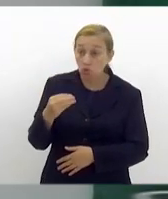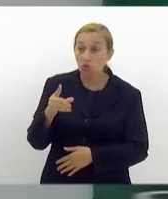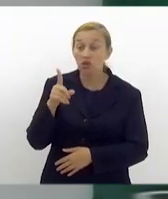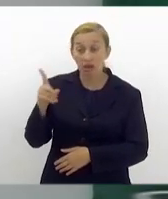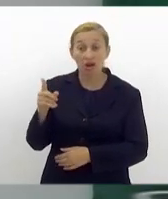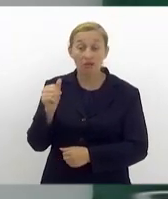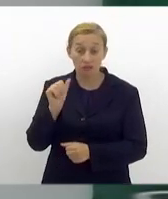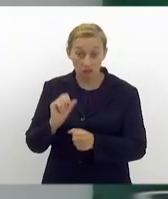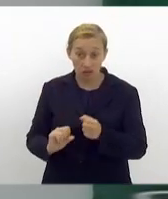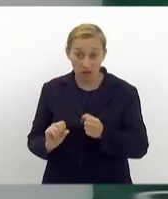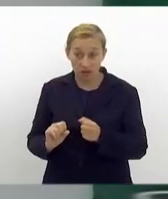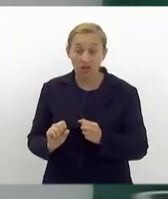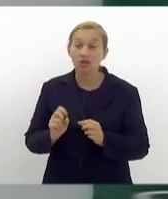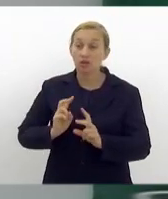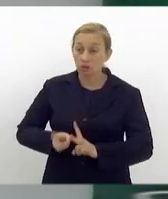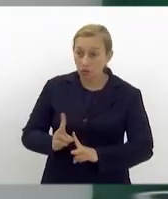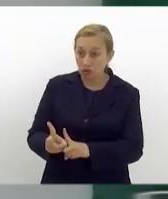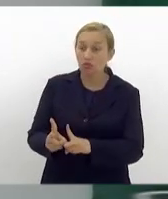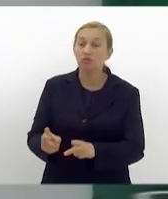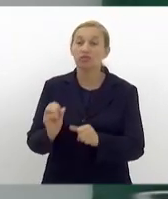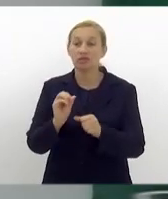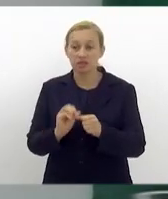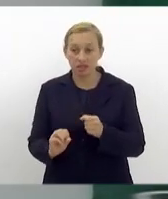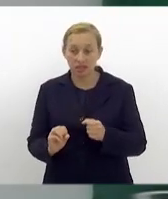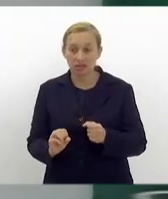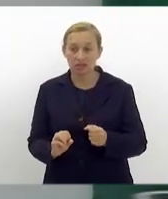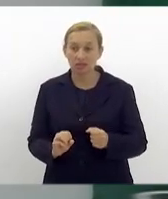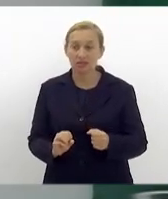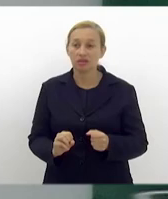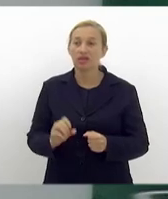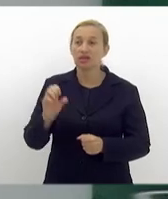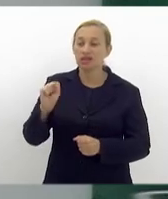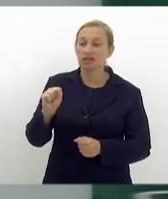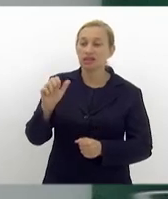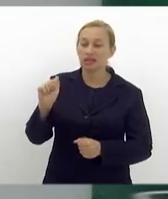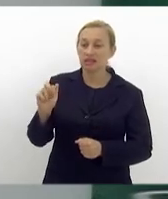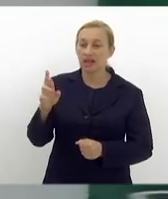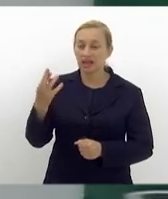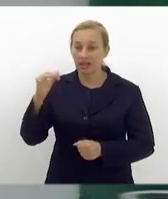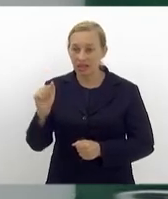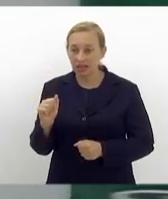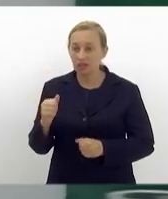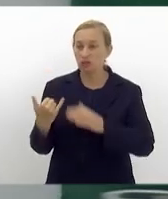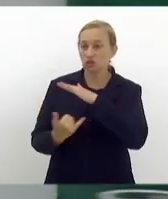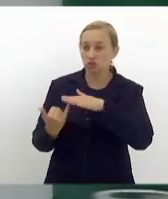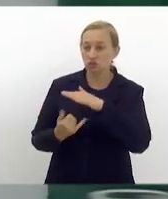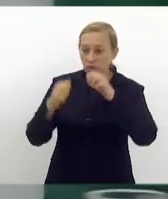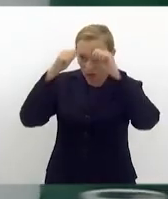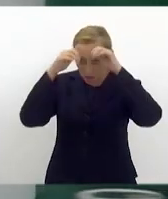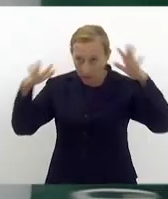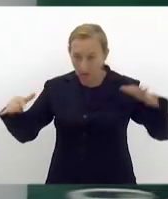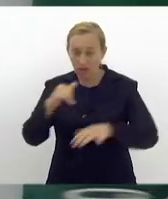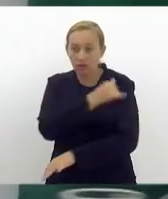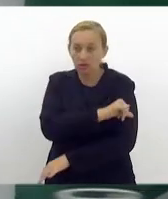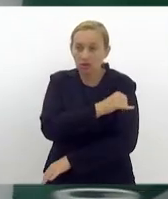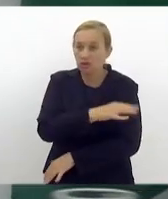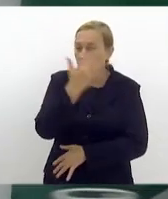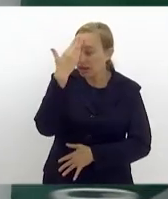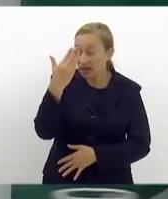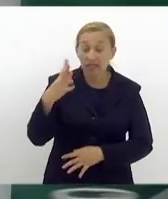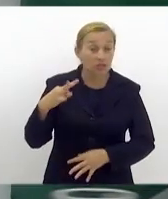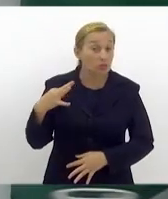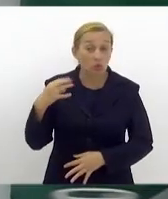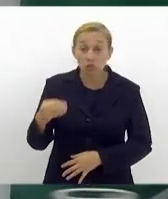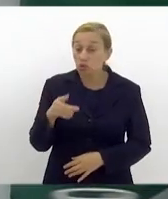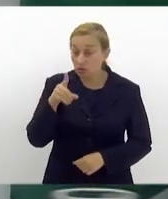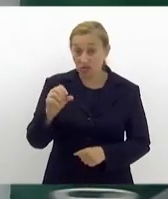fez e que ela continua fazendo. Sarita, o Instituto Autismo do Rio de Janeiro agradece por tudo que